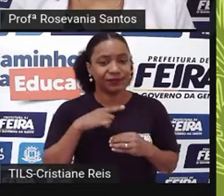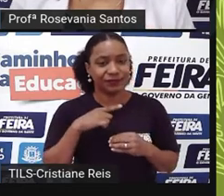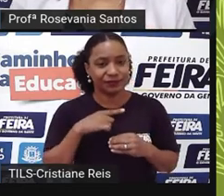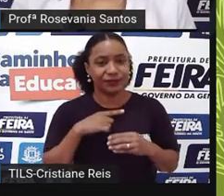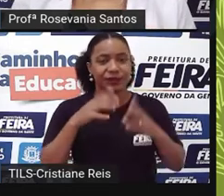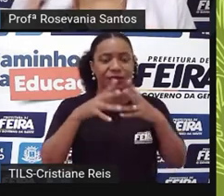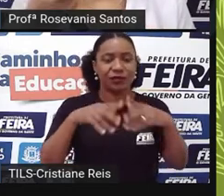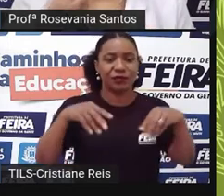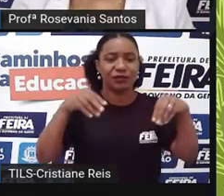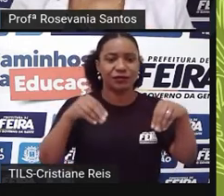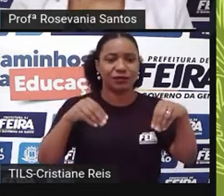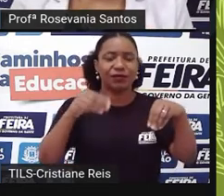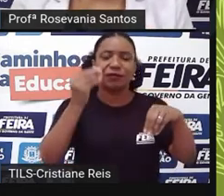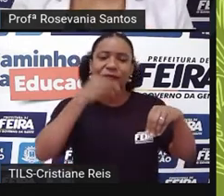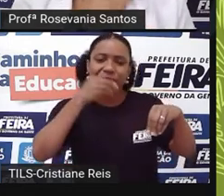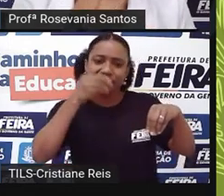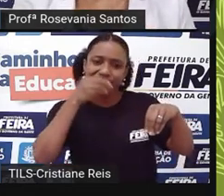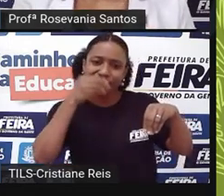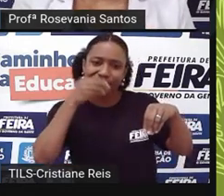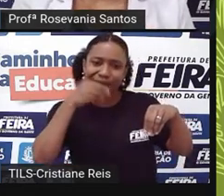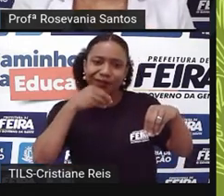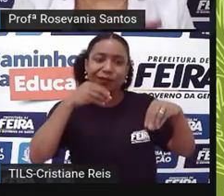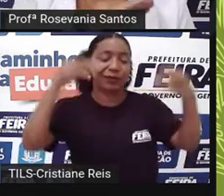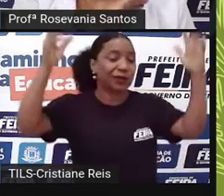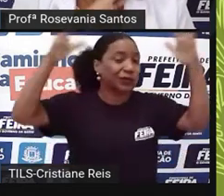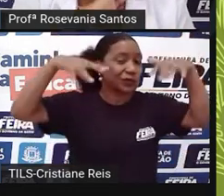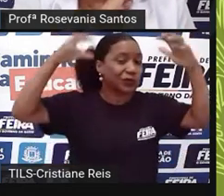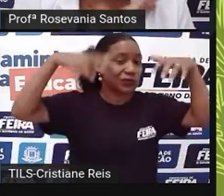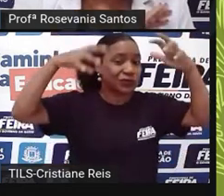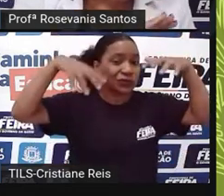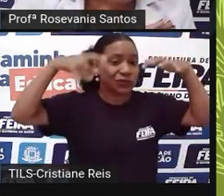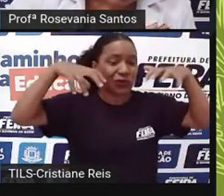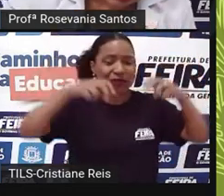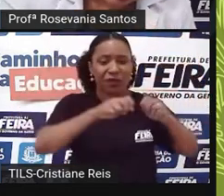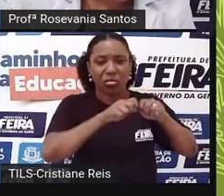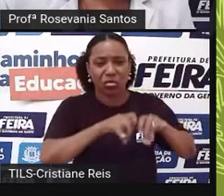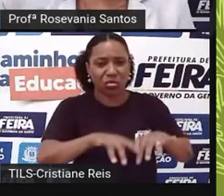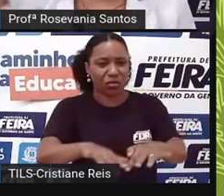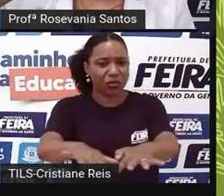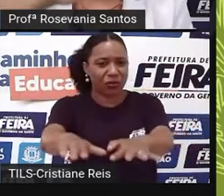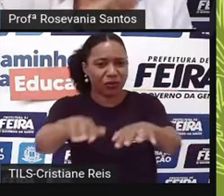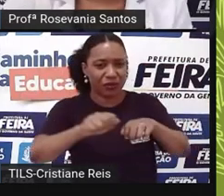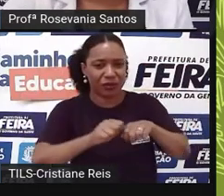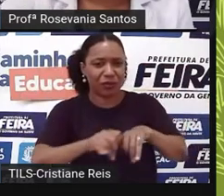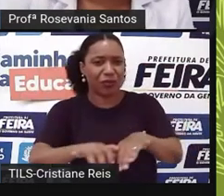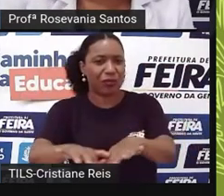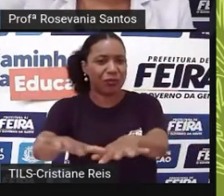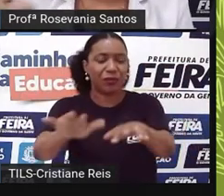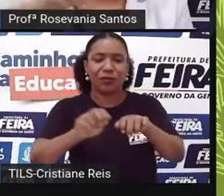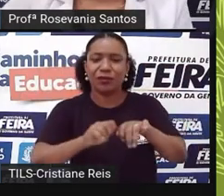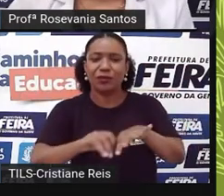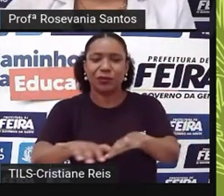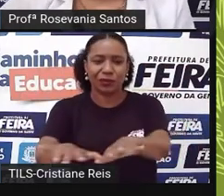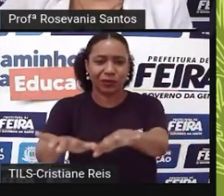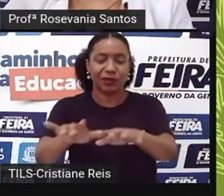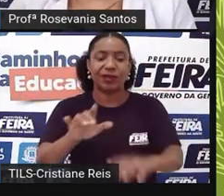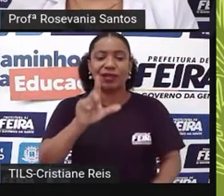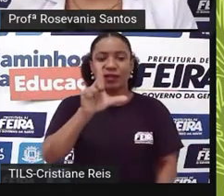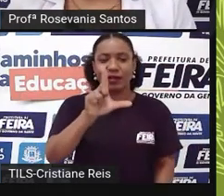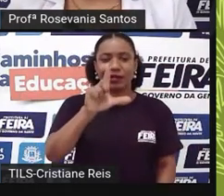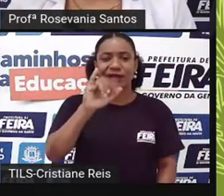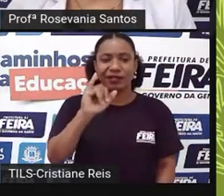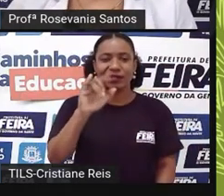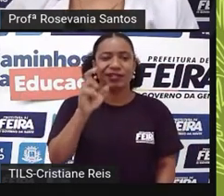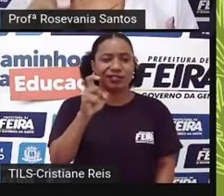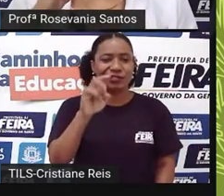solo ser pobre é porque chove muito. Se chove, lixivia. O que é é lixiviar? A água da chuva leva essa camada úmica do